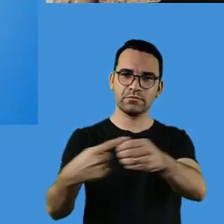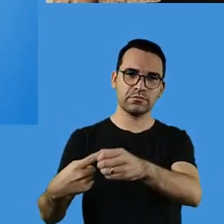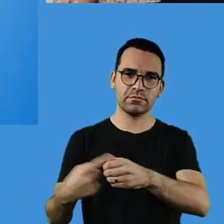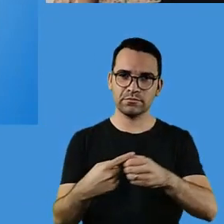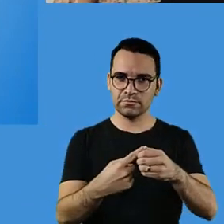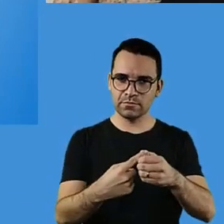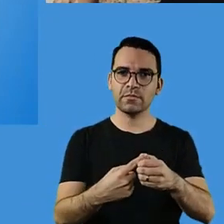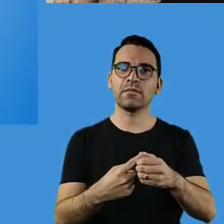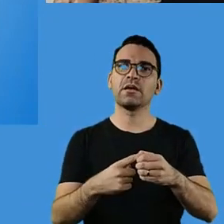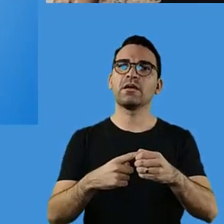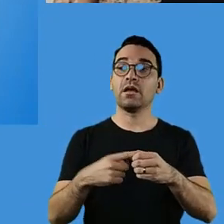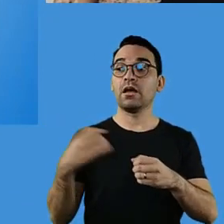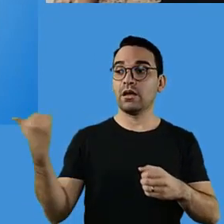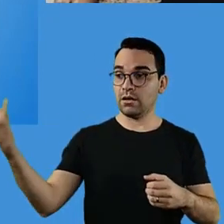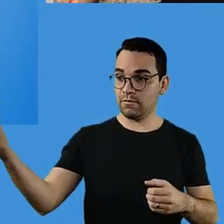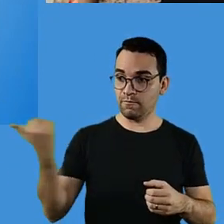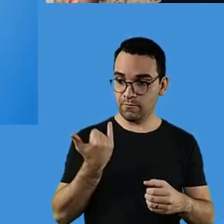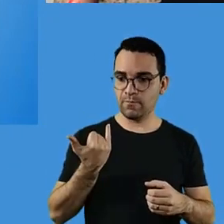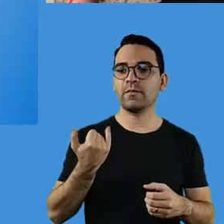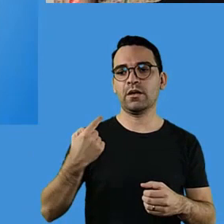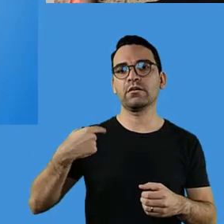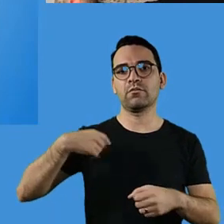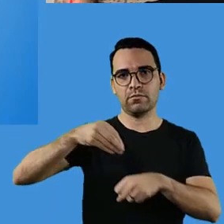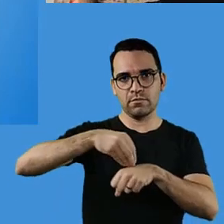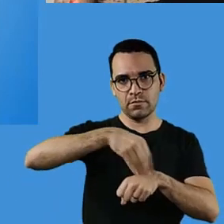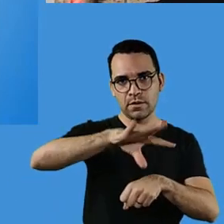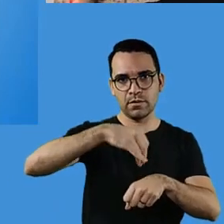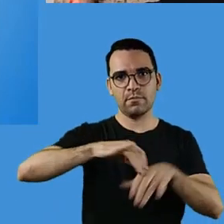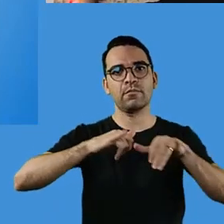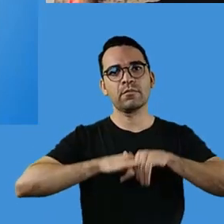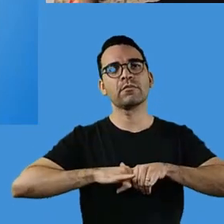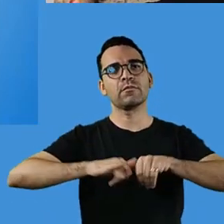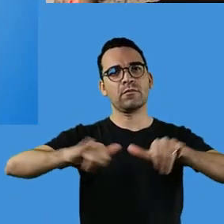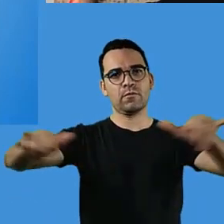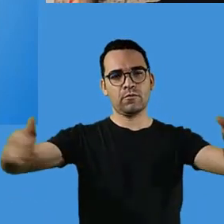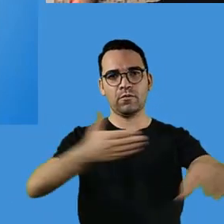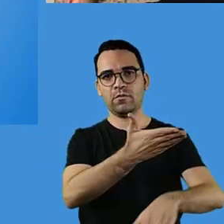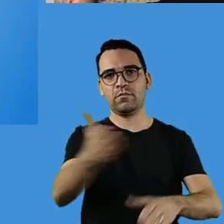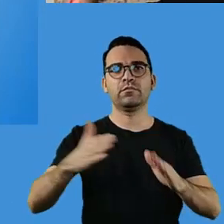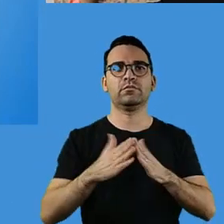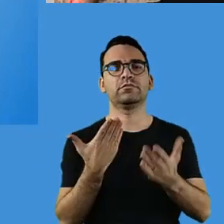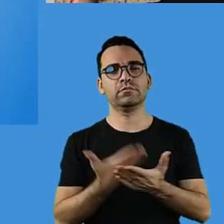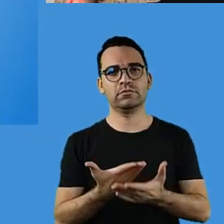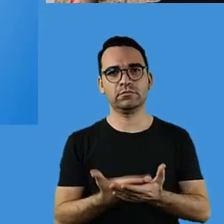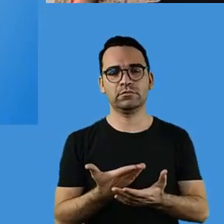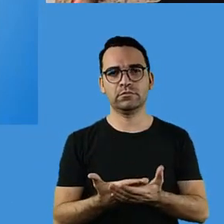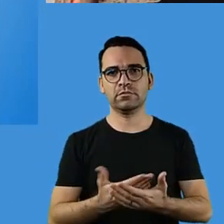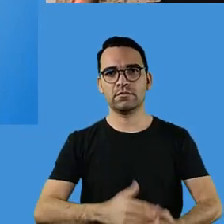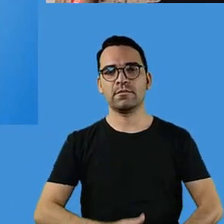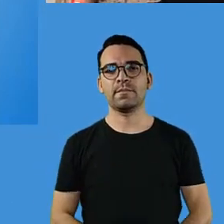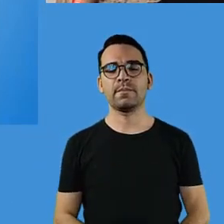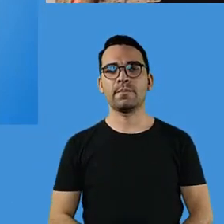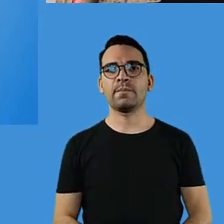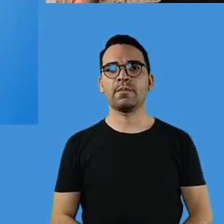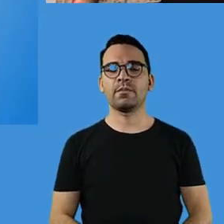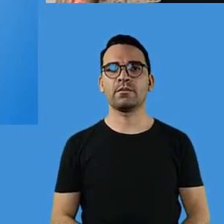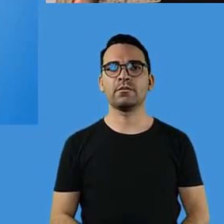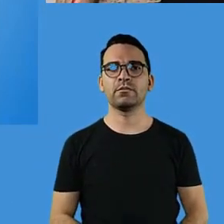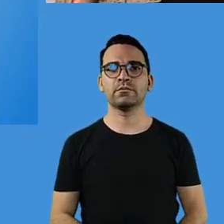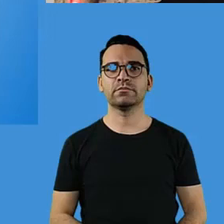gente souber, nós entraremos em contato com a escola informando que ela fará parte da amostra desses anos.